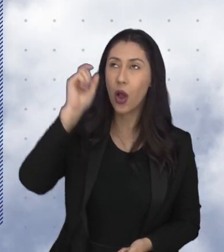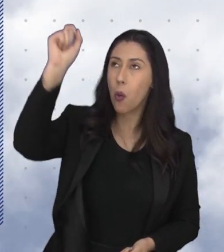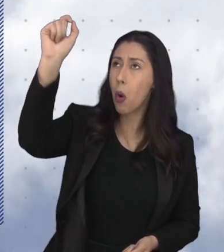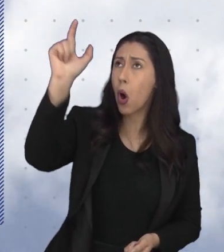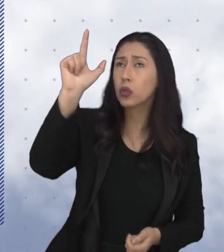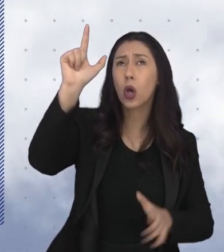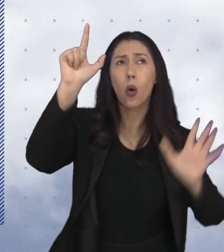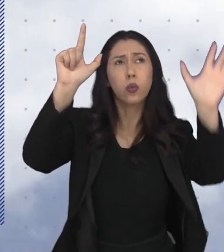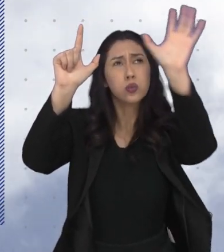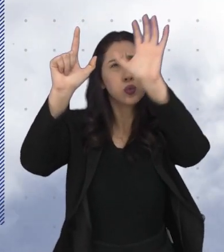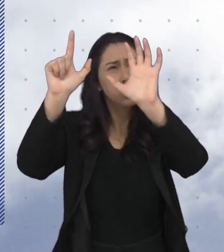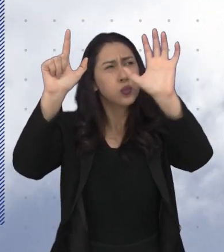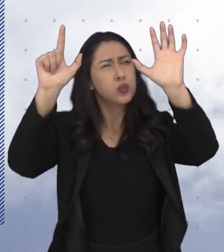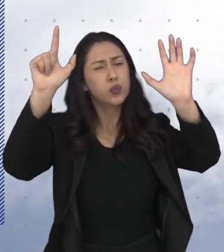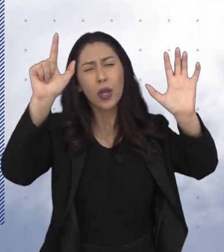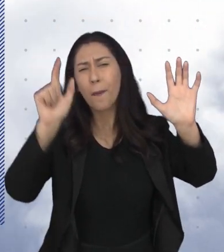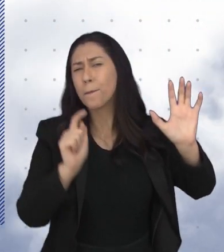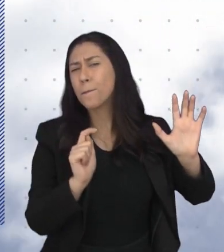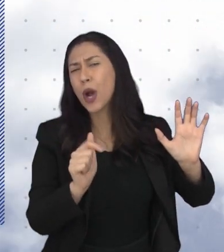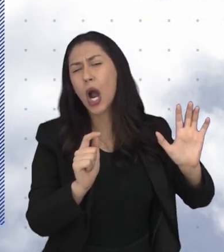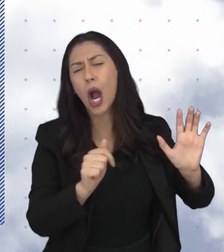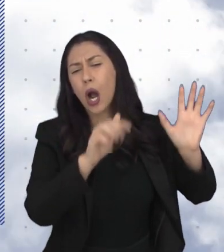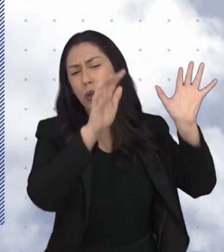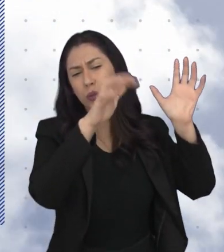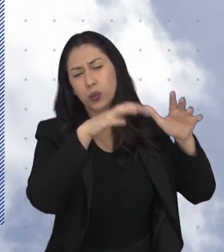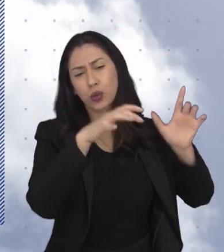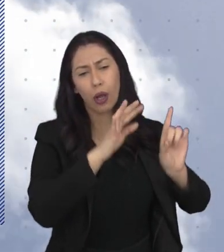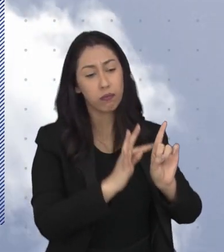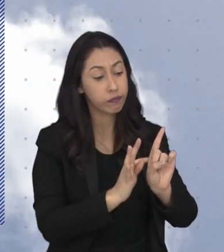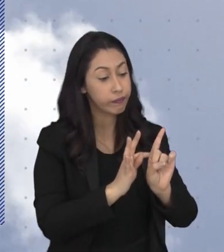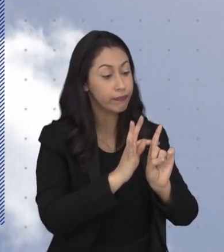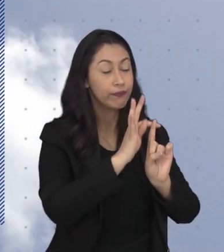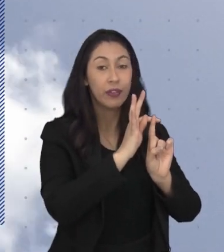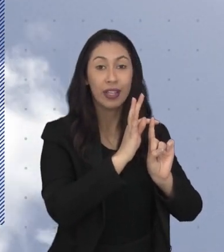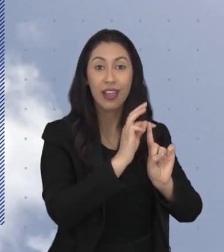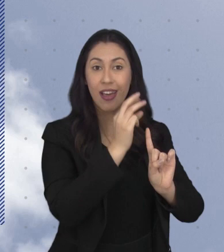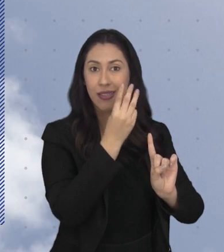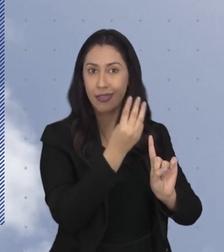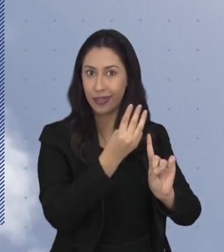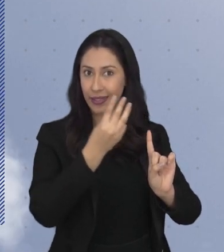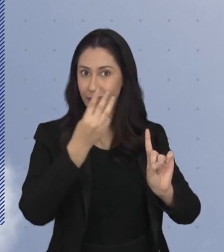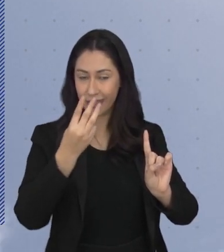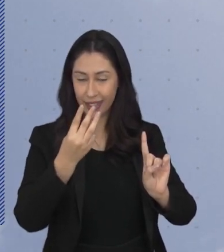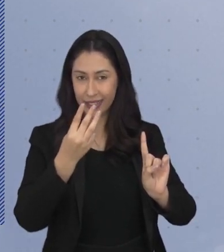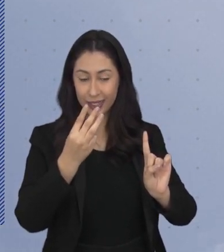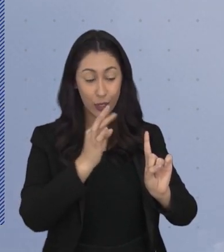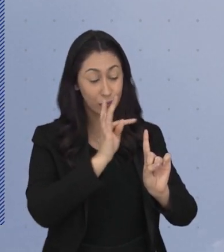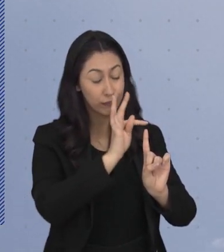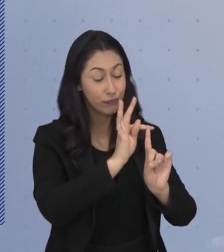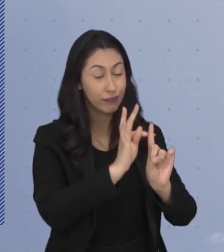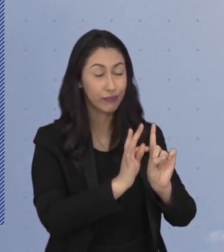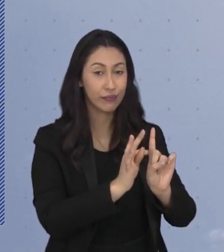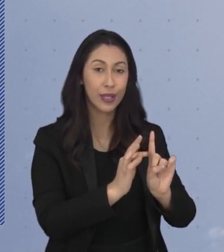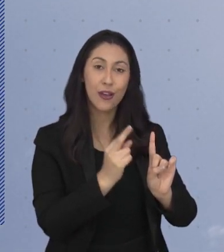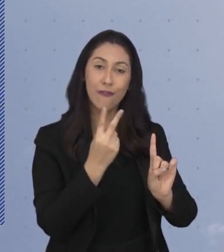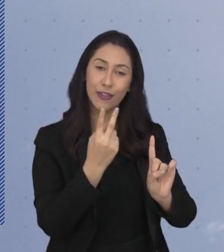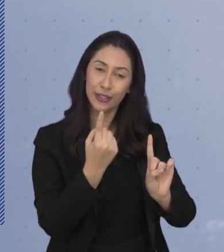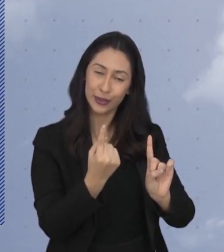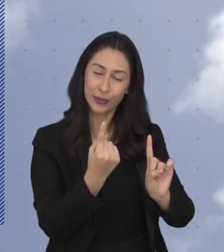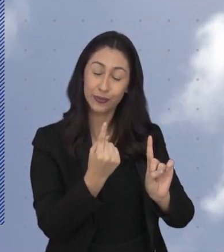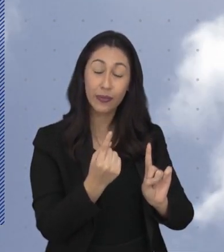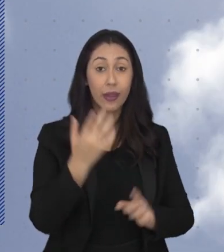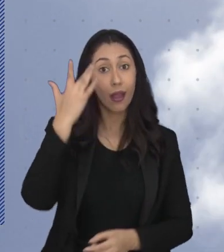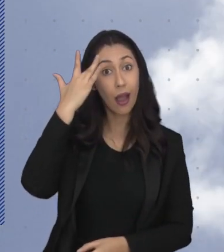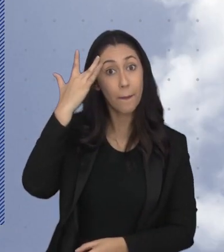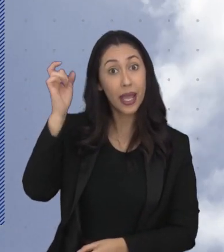Terça-feira de sol entre nuvens e pequena chance de chuva a máxima esperada para hoje é de 33 graus e a mínima